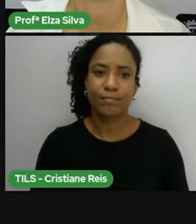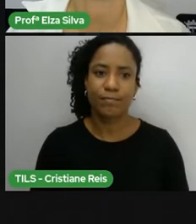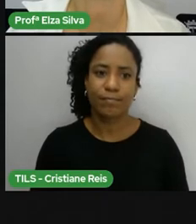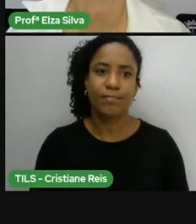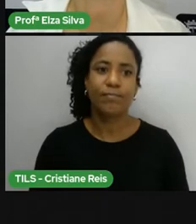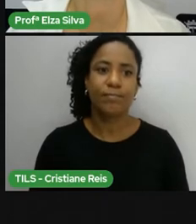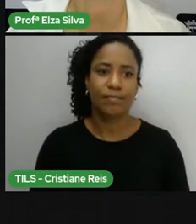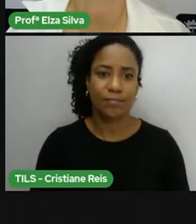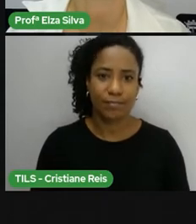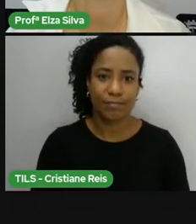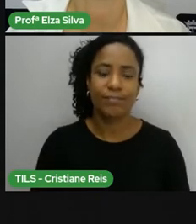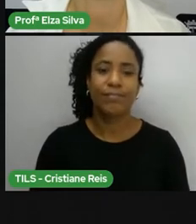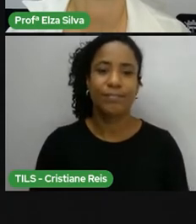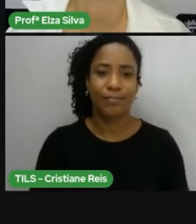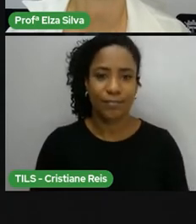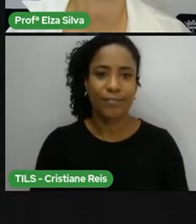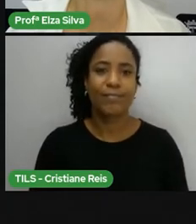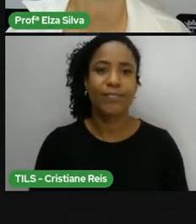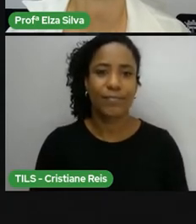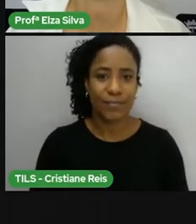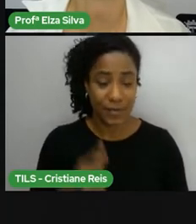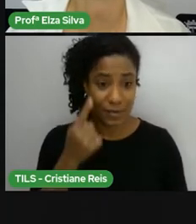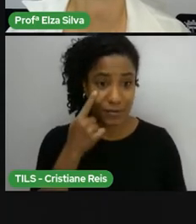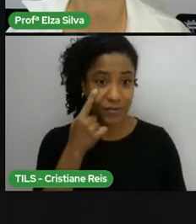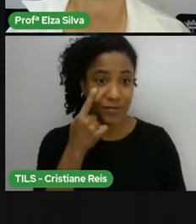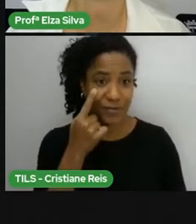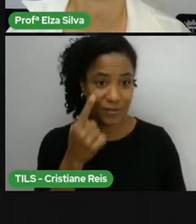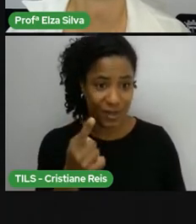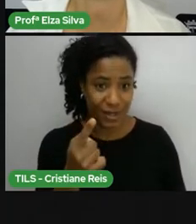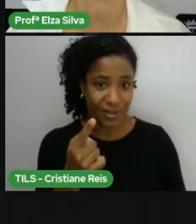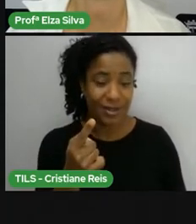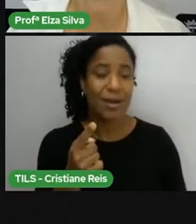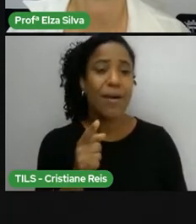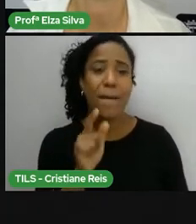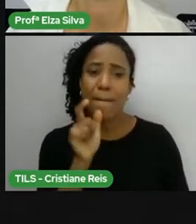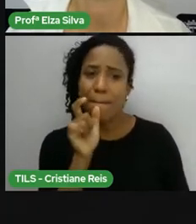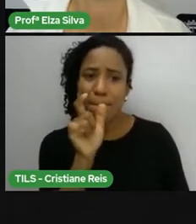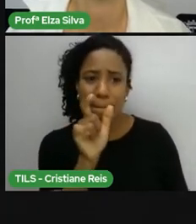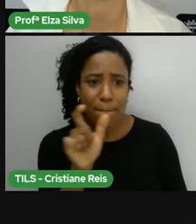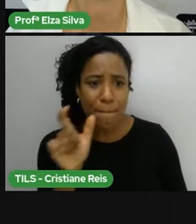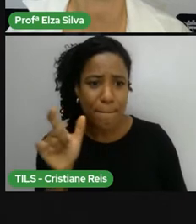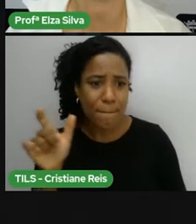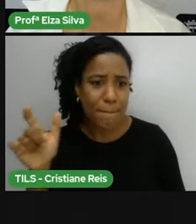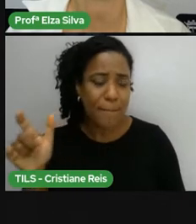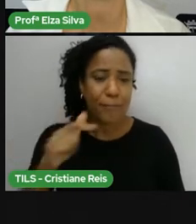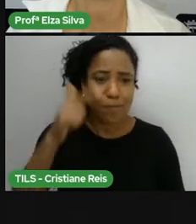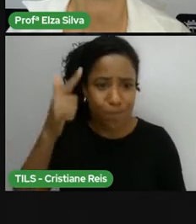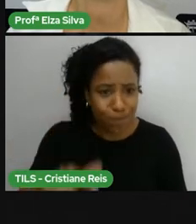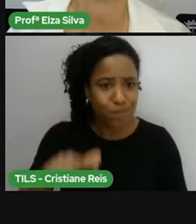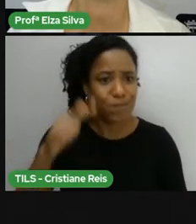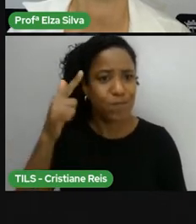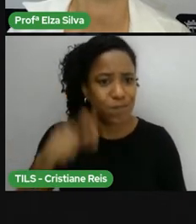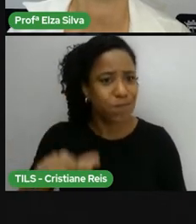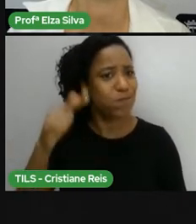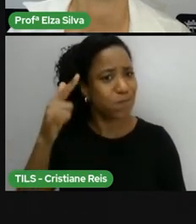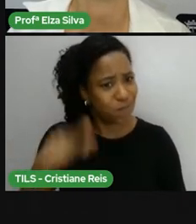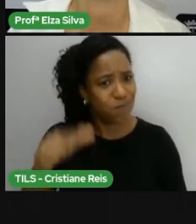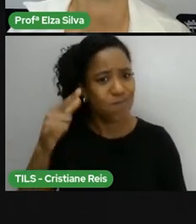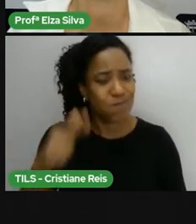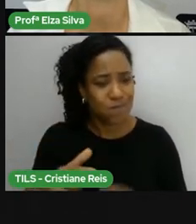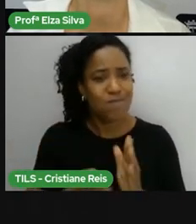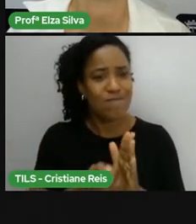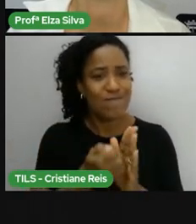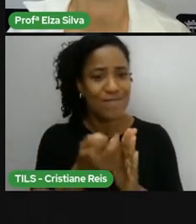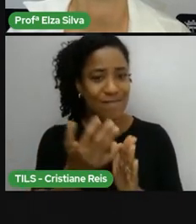Compassion. Veja que essas palavras, elas se repetem dada a importância dela no texto.